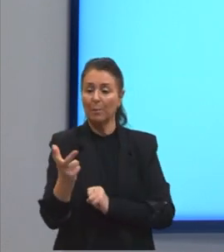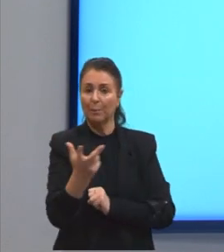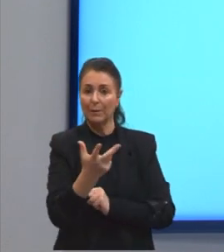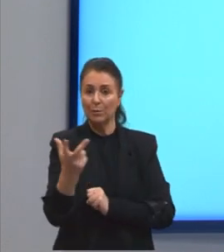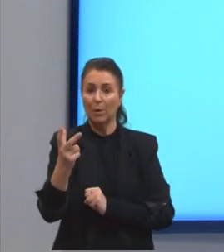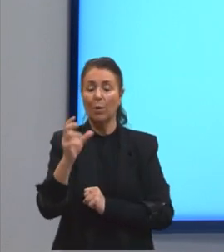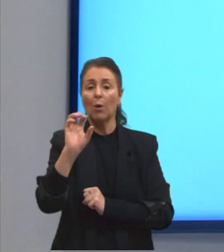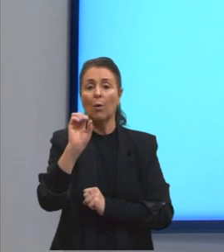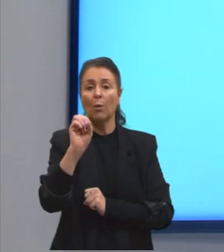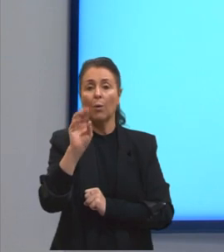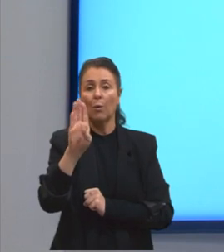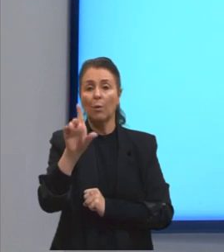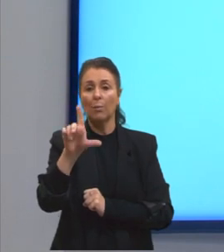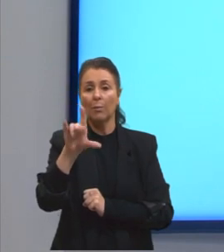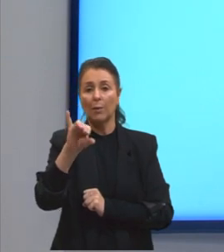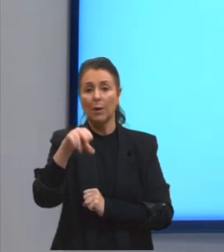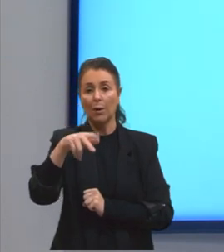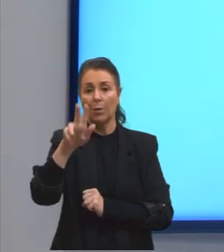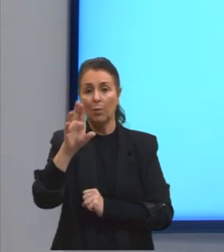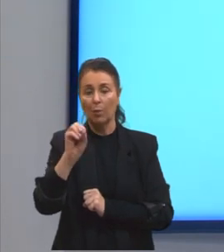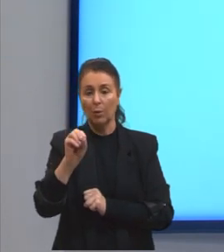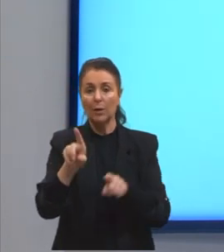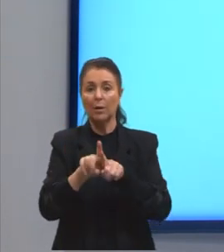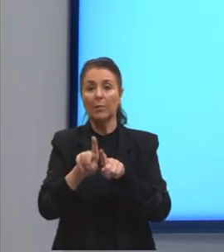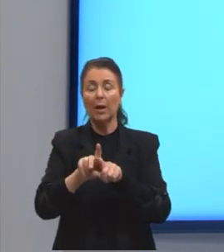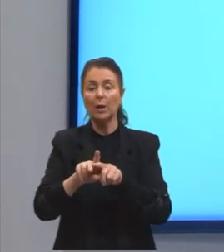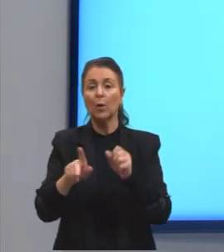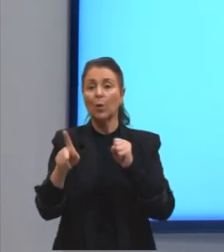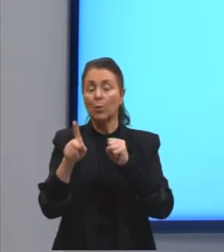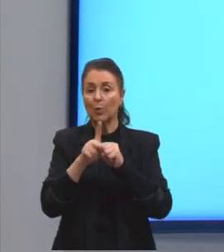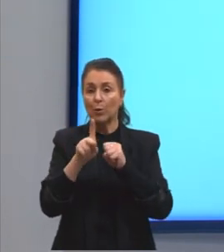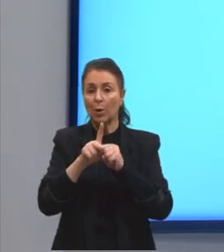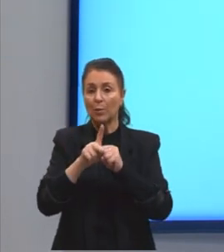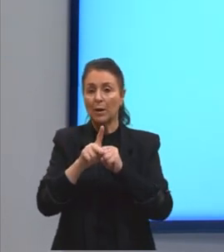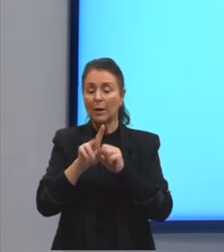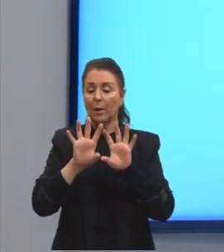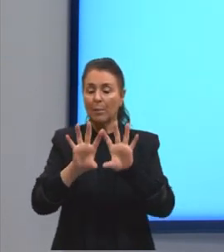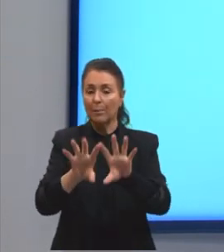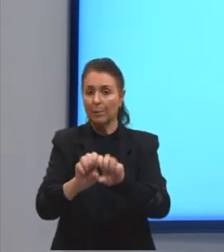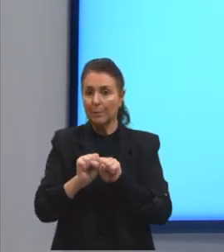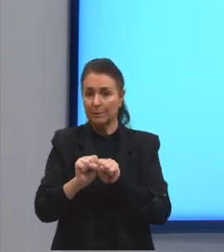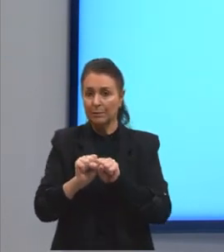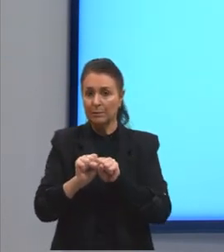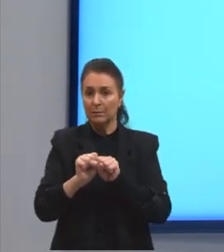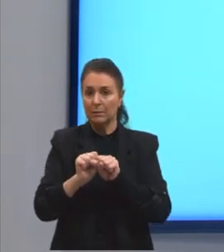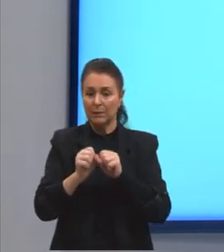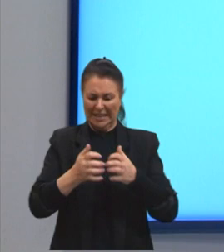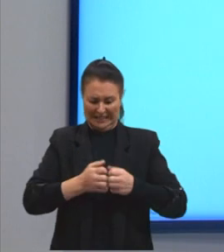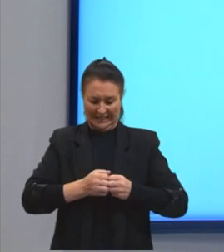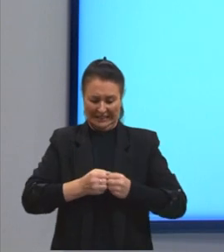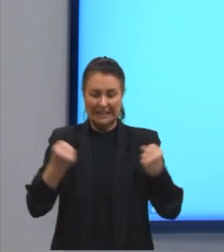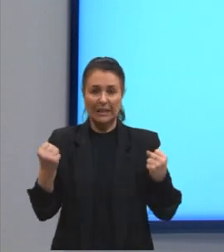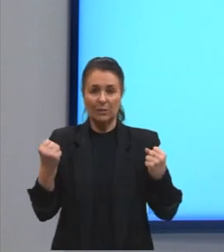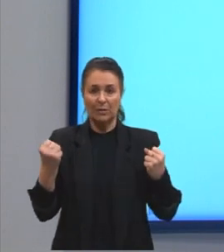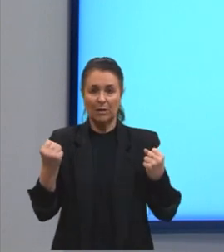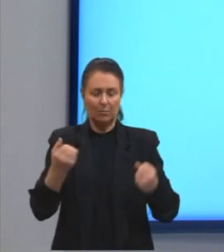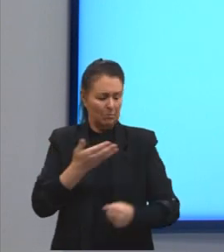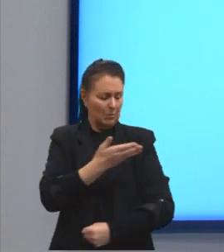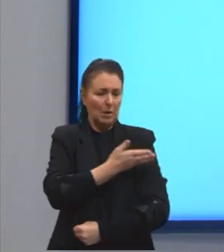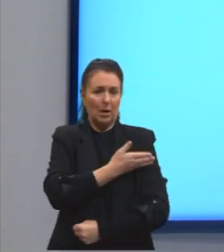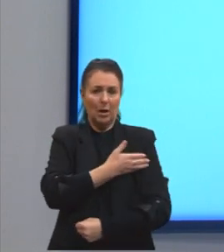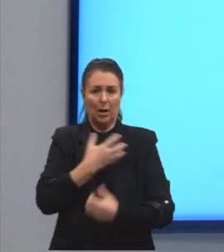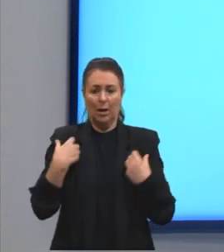pronome possessivo. Olhem ali. Rasgaram-me a blusa. Então,